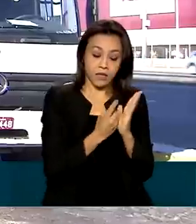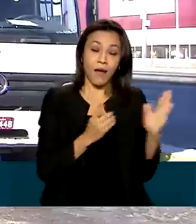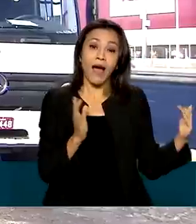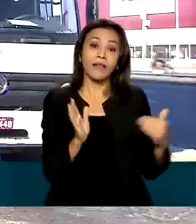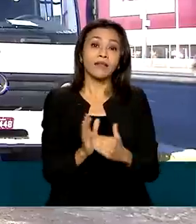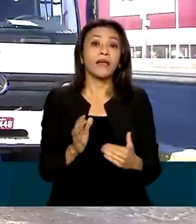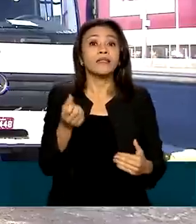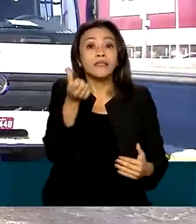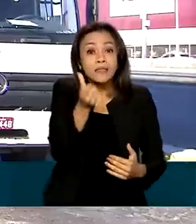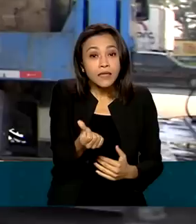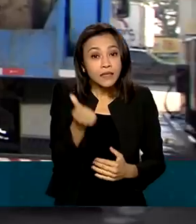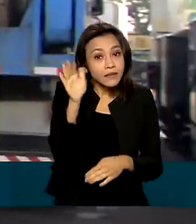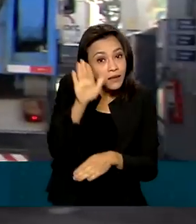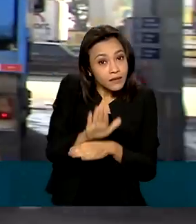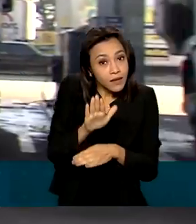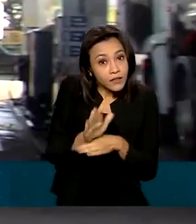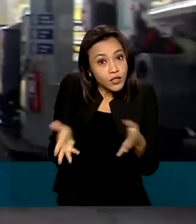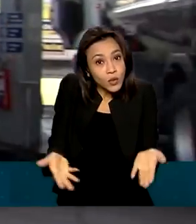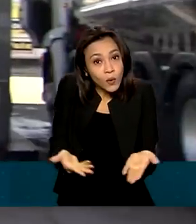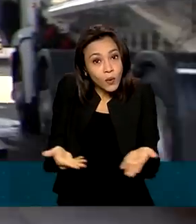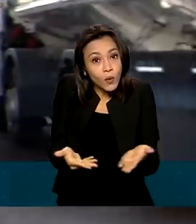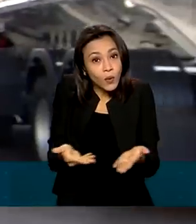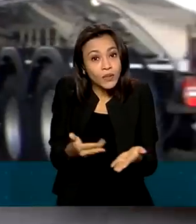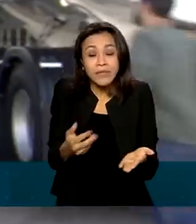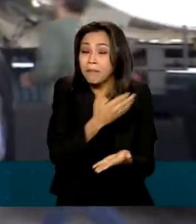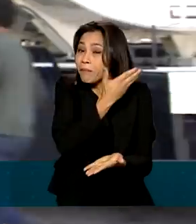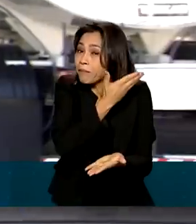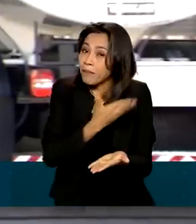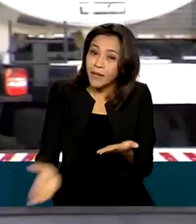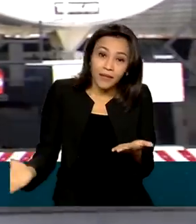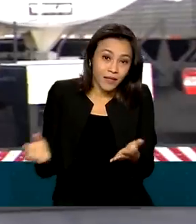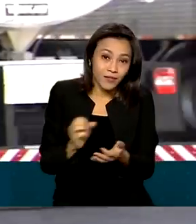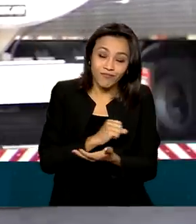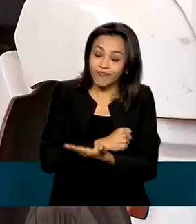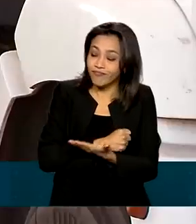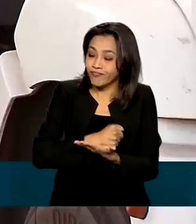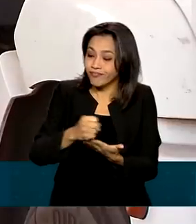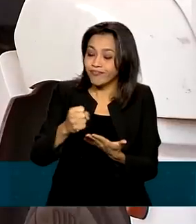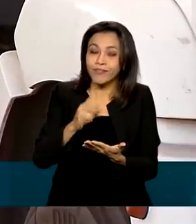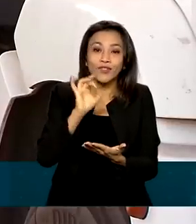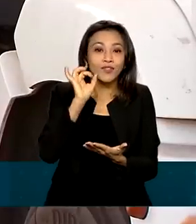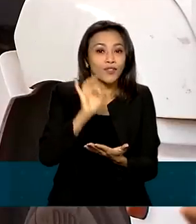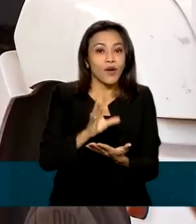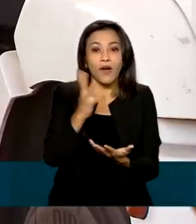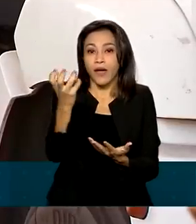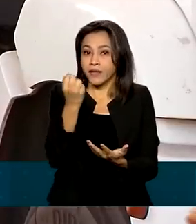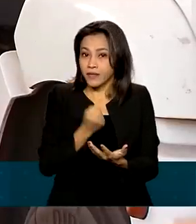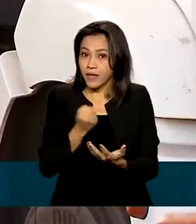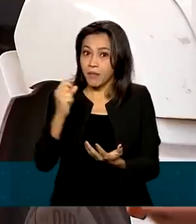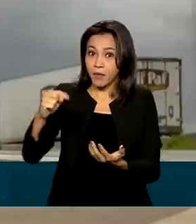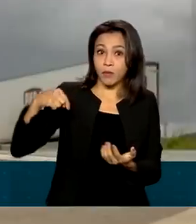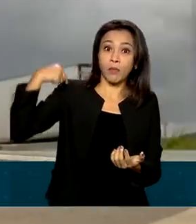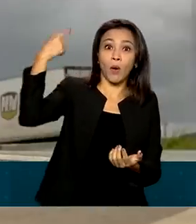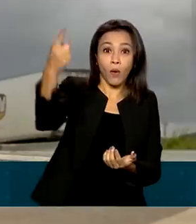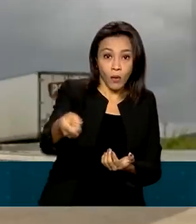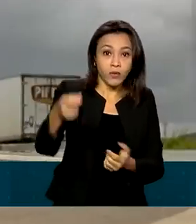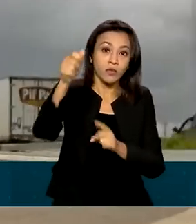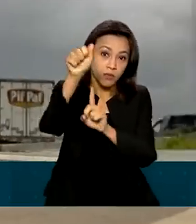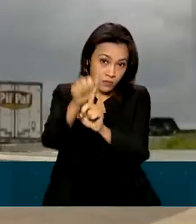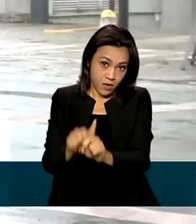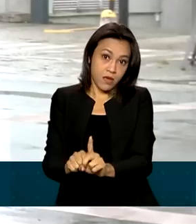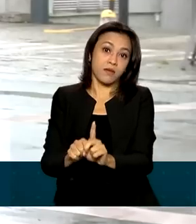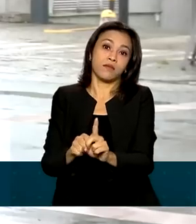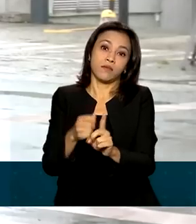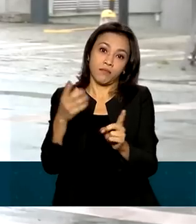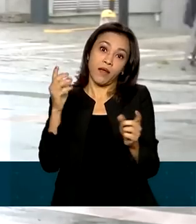horas da tarde de hoje. Não pode perder esse prazo. Se perder, o profissional só vai receber o benefício no mês seguinte ao que fizer a autodeclaração.